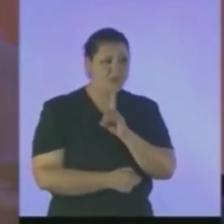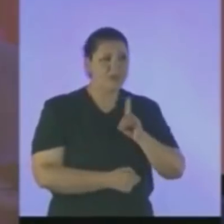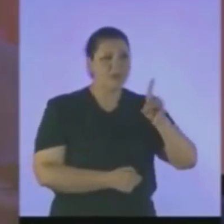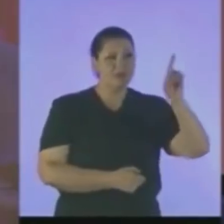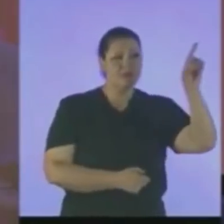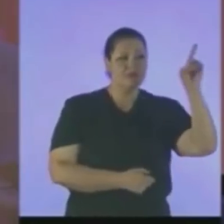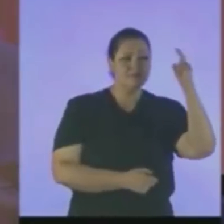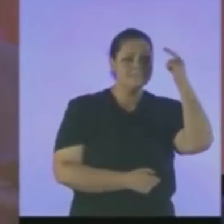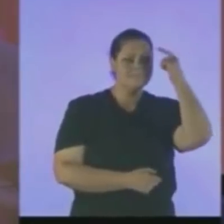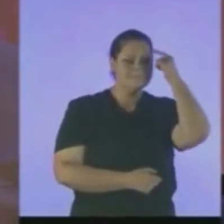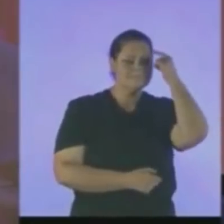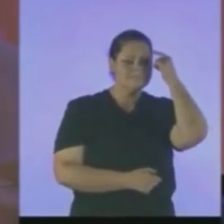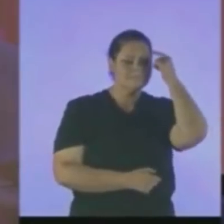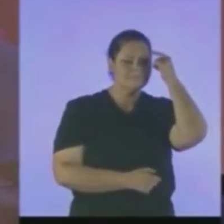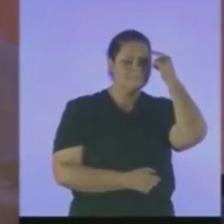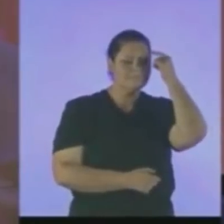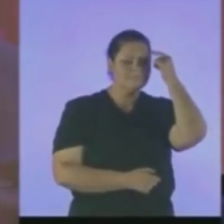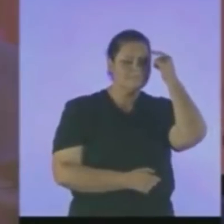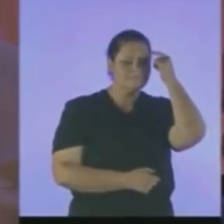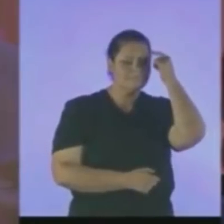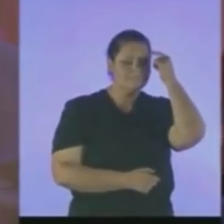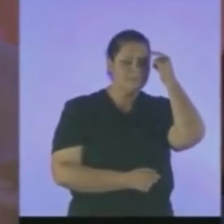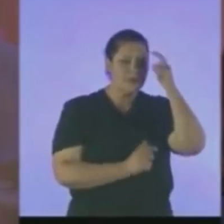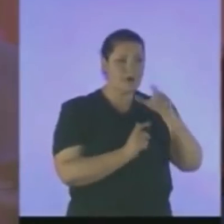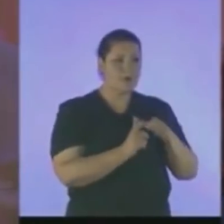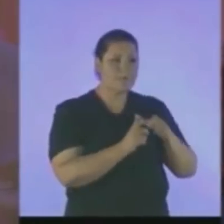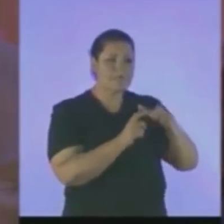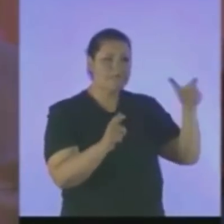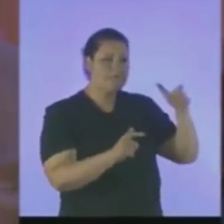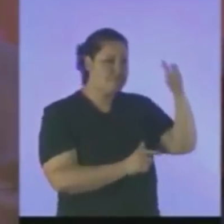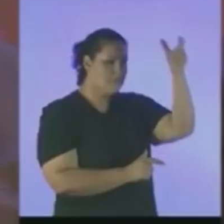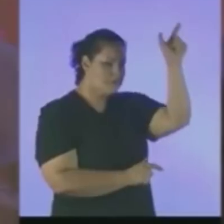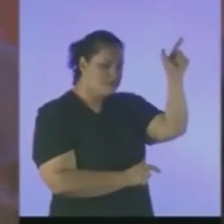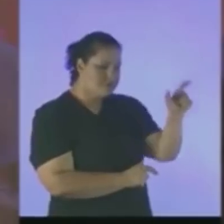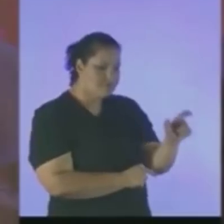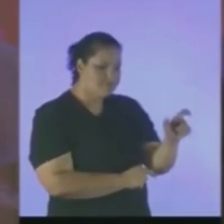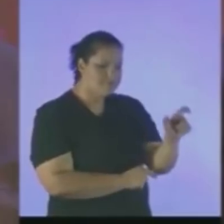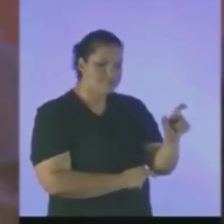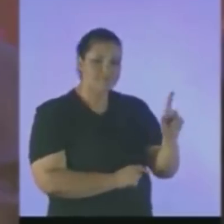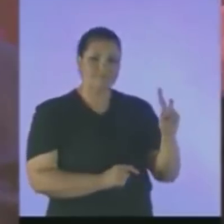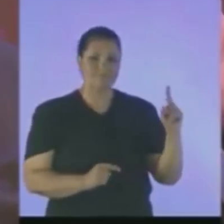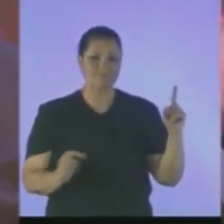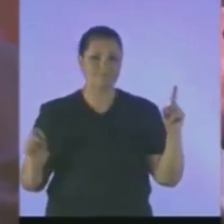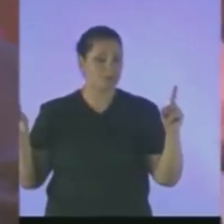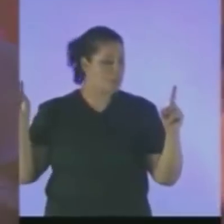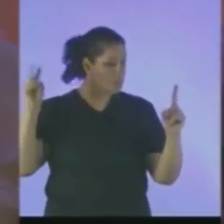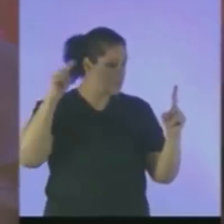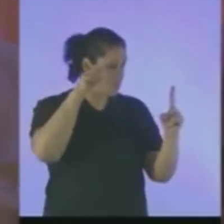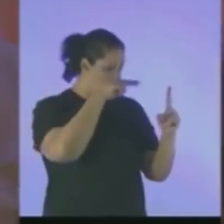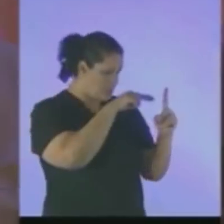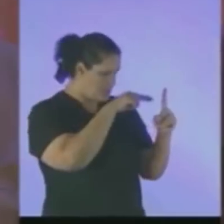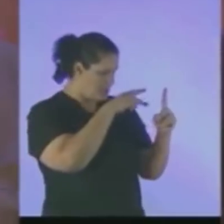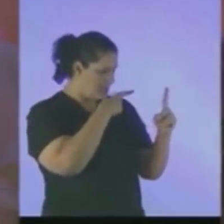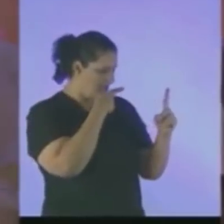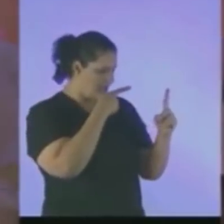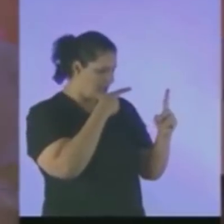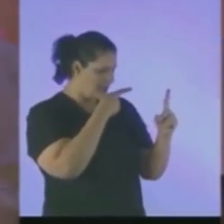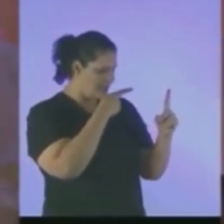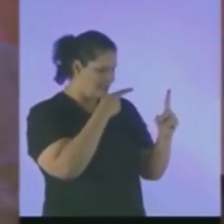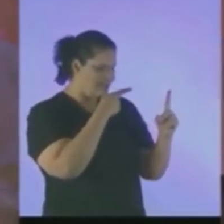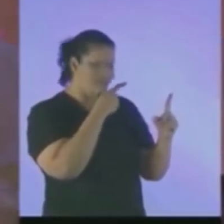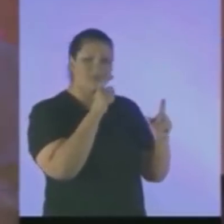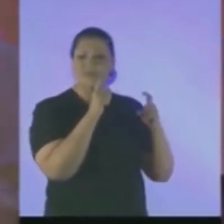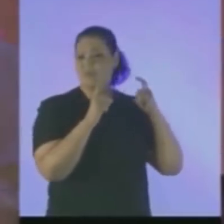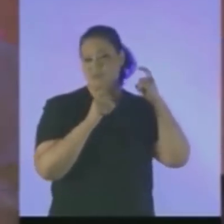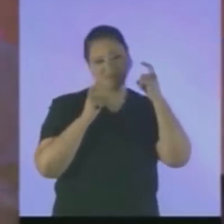Construtor Do universo Olhou eternamente Ao pastor E lhe disse Não te preocupes